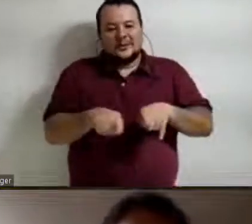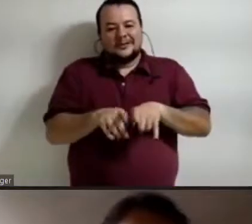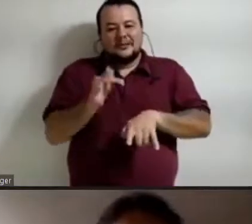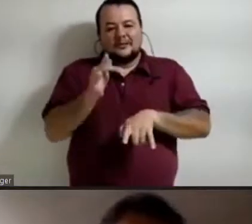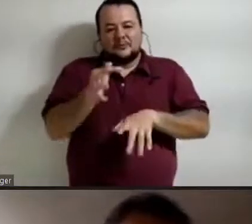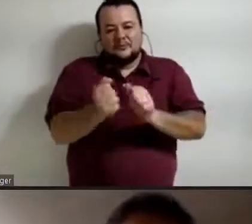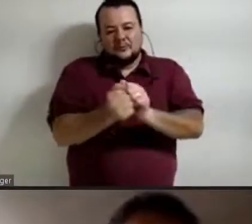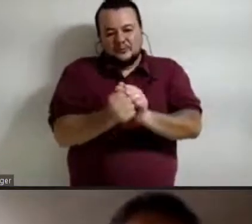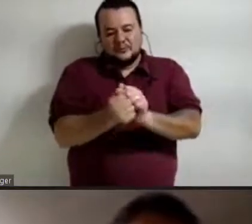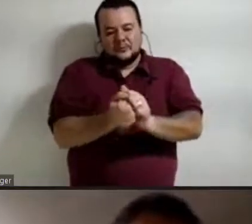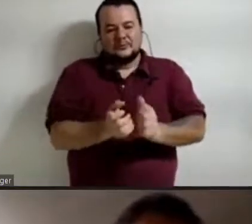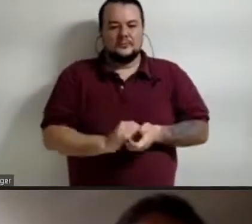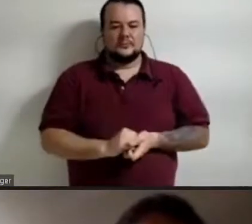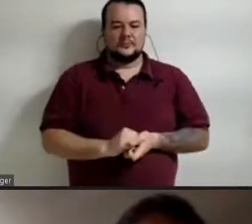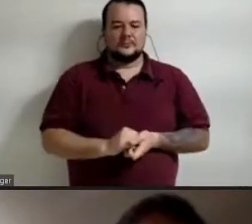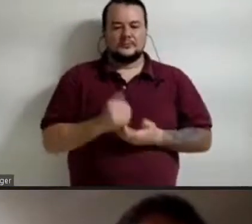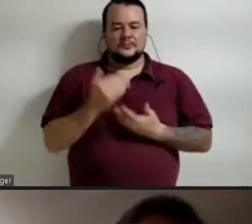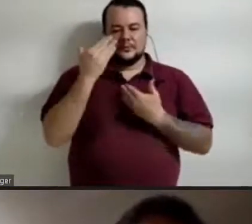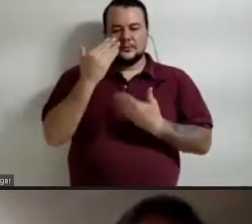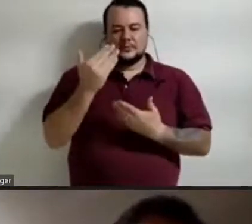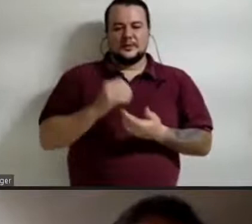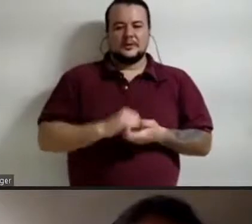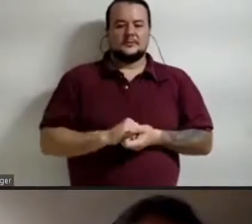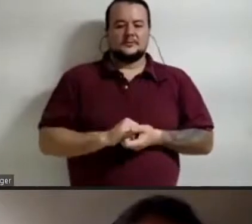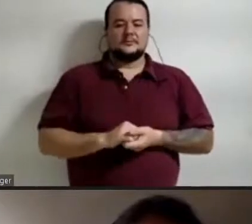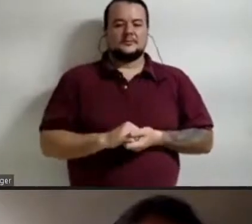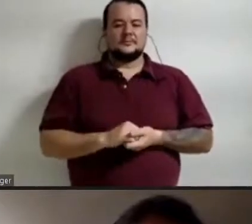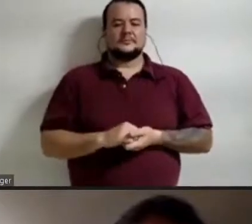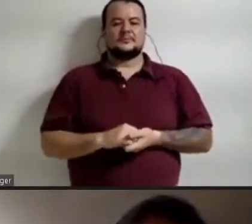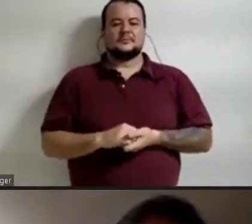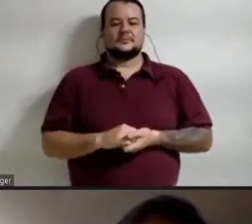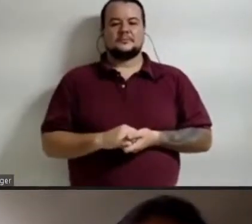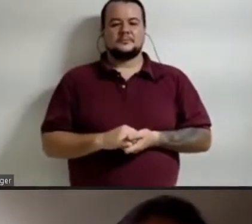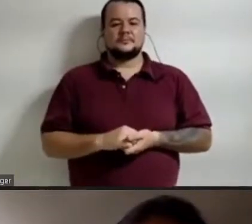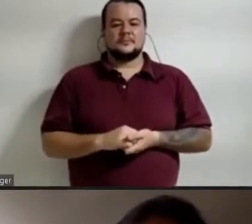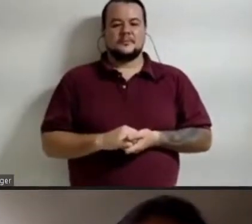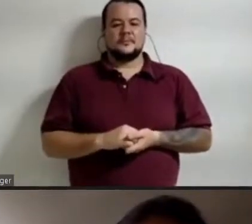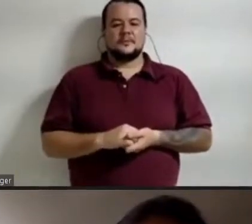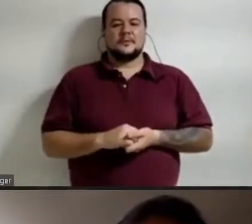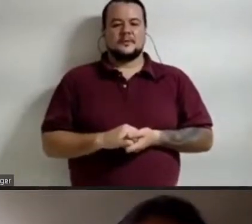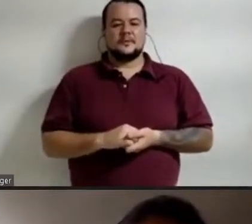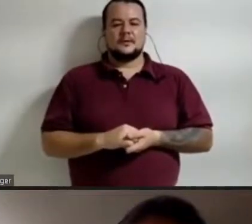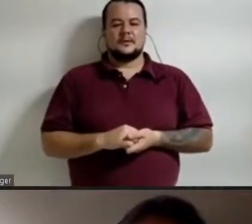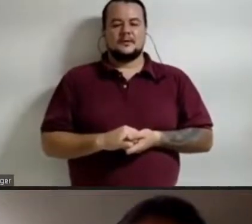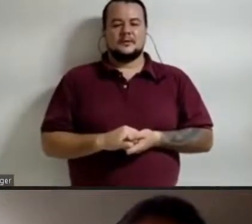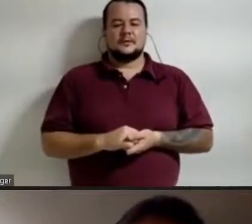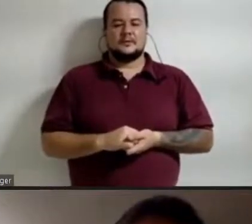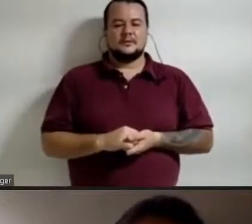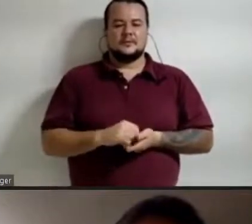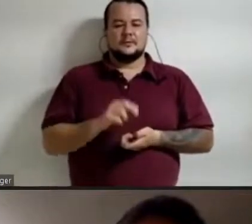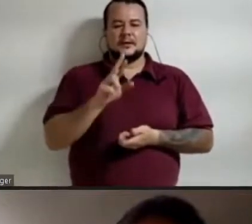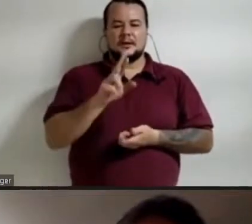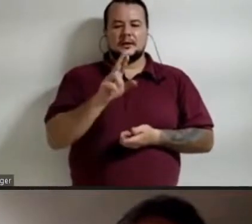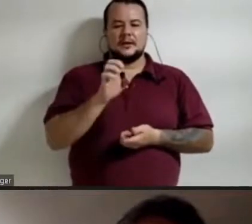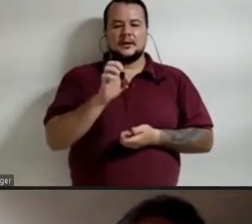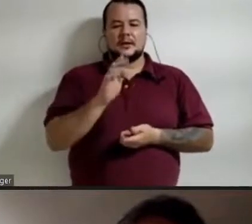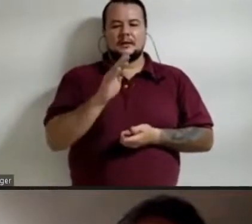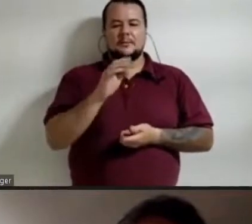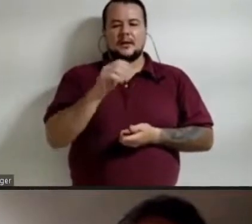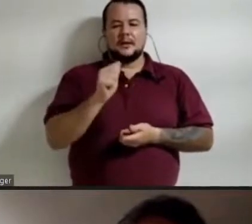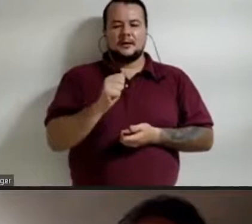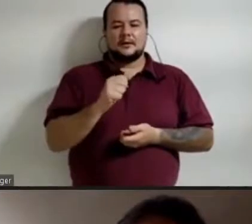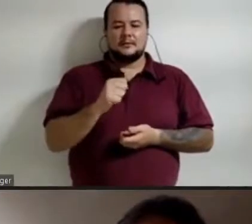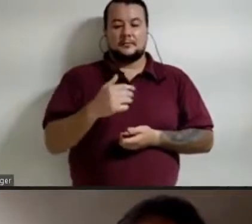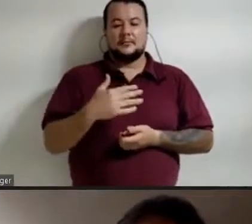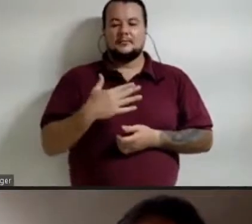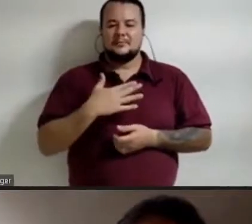Obrigada. Rebeca? Eu acho que, para nós, ainda é claro, pela minha área das ciências sociais